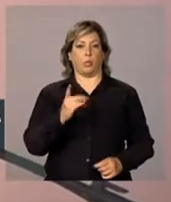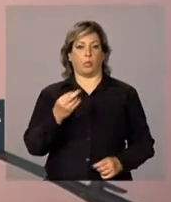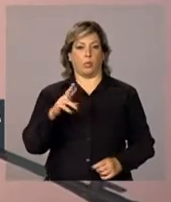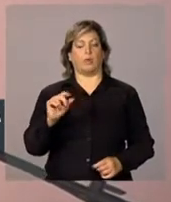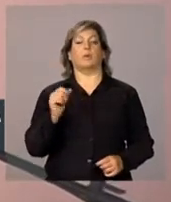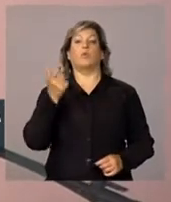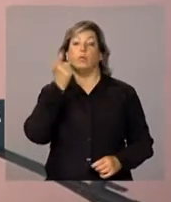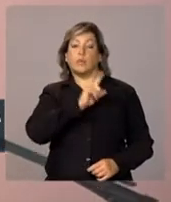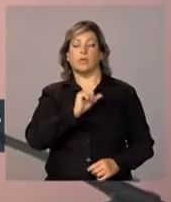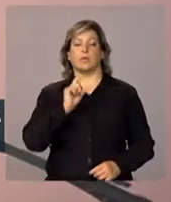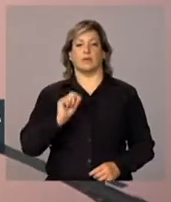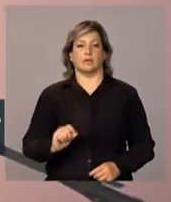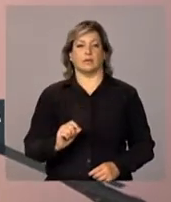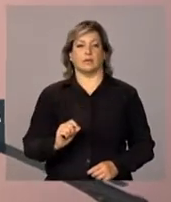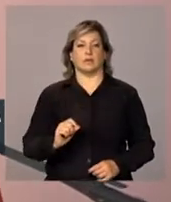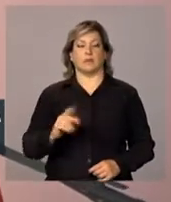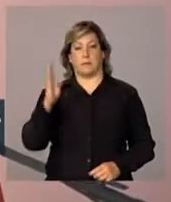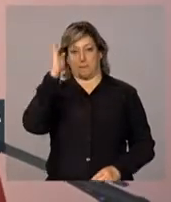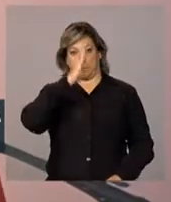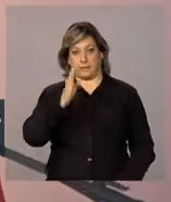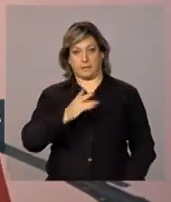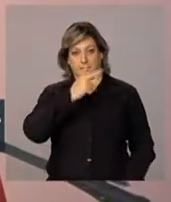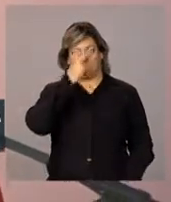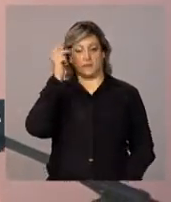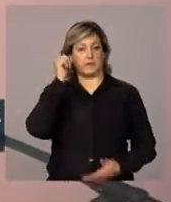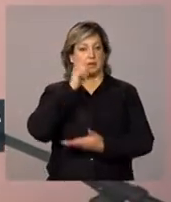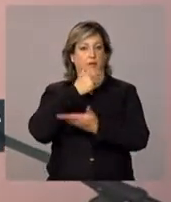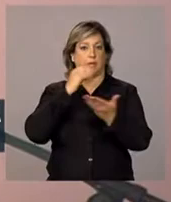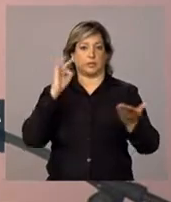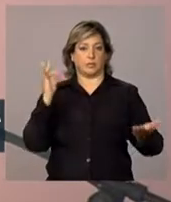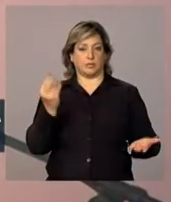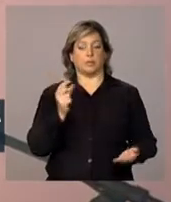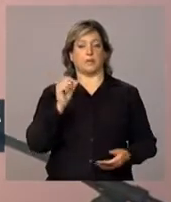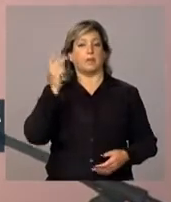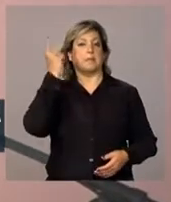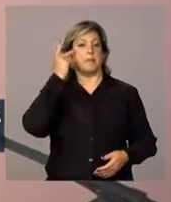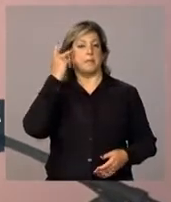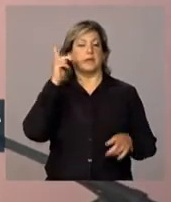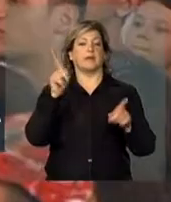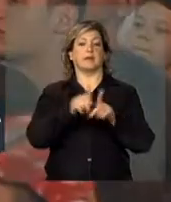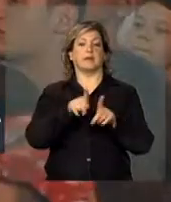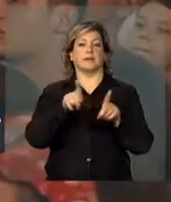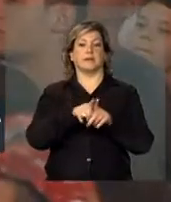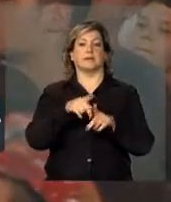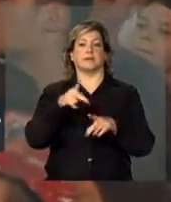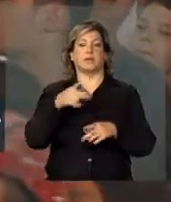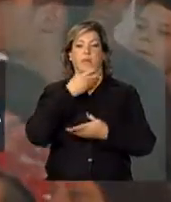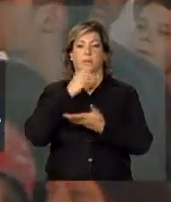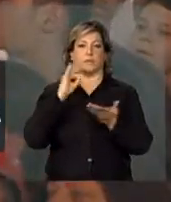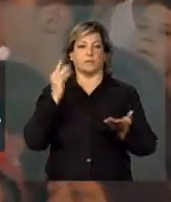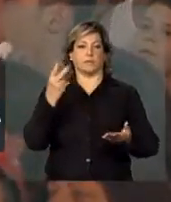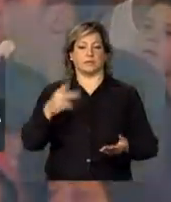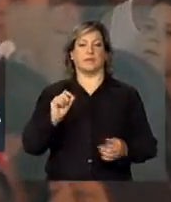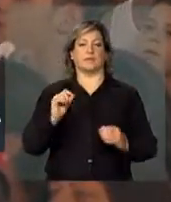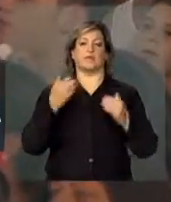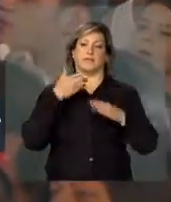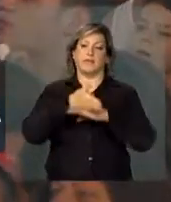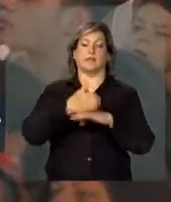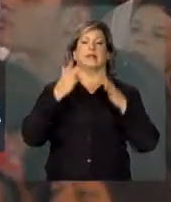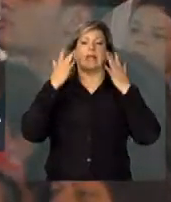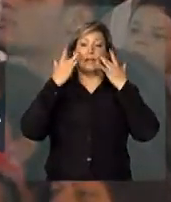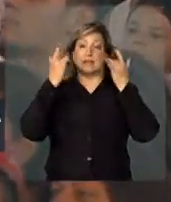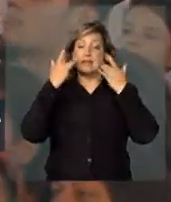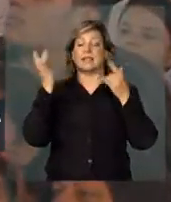acesso dos brasileiros e das brasileiras, dos paulistas e das paulistas ao teatro, ao